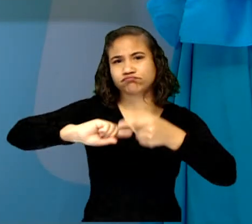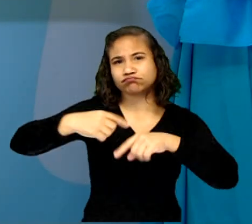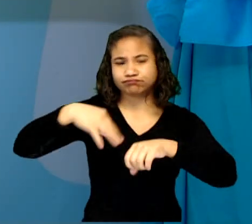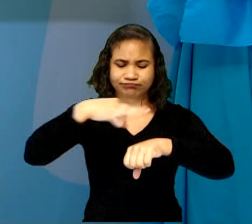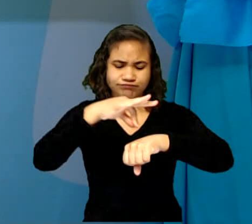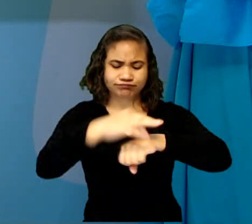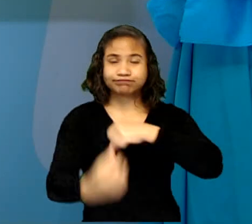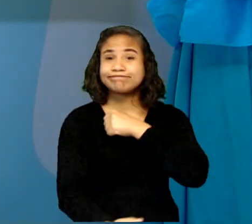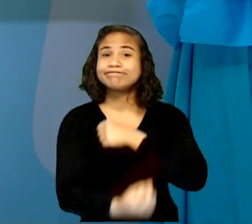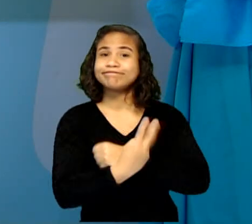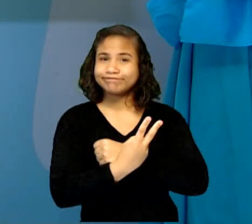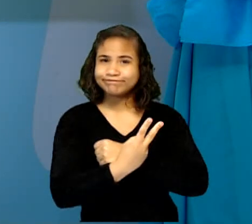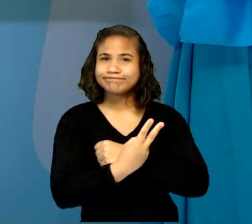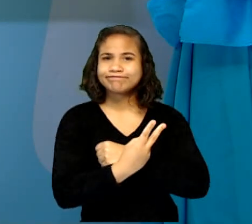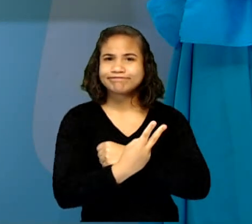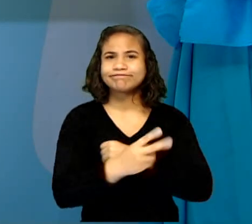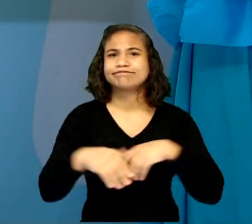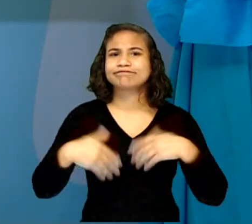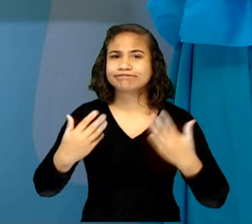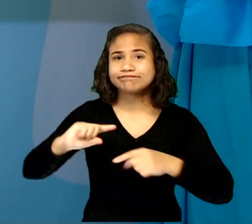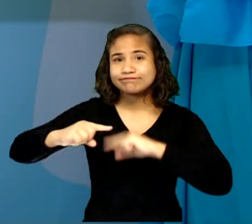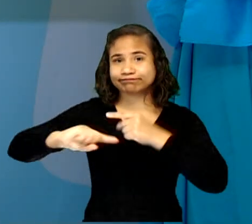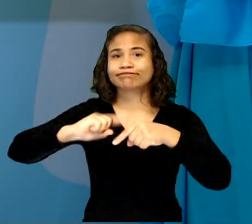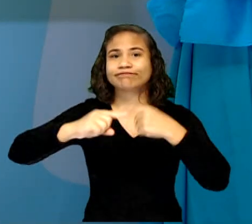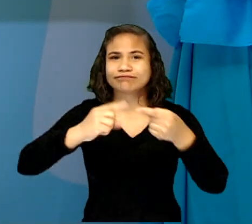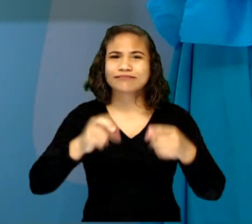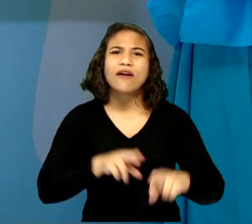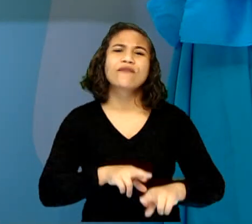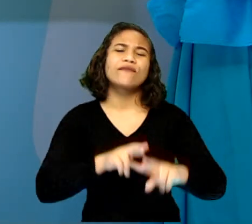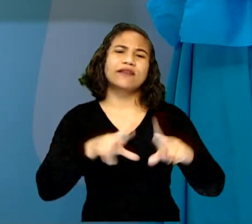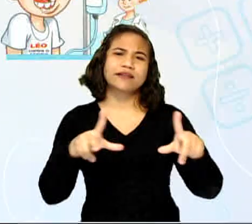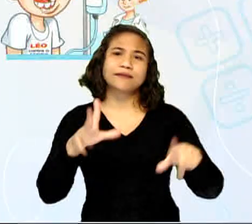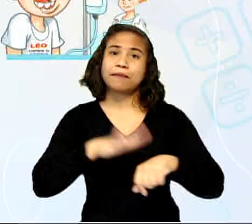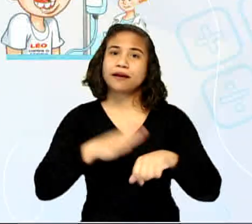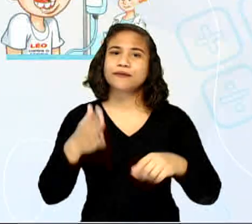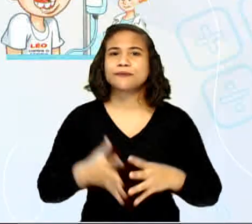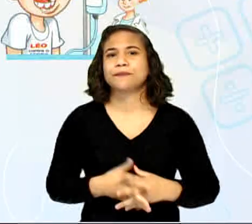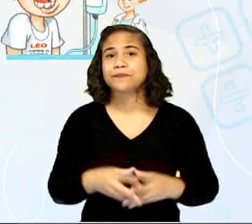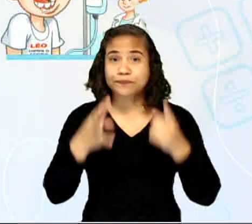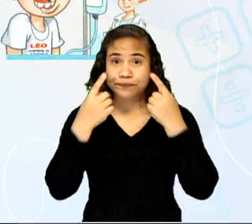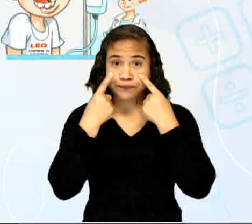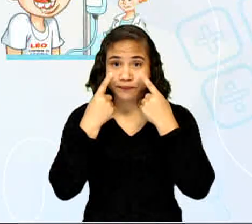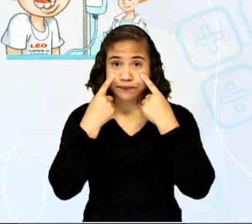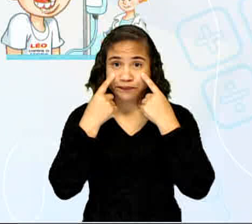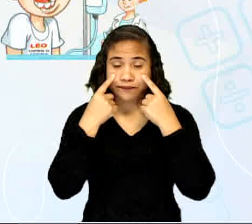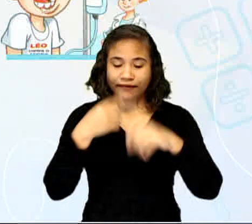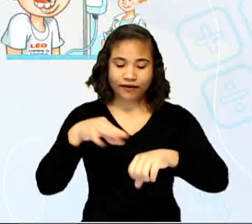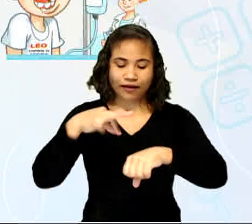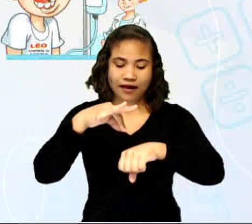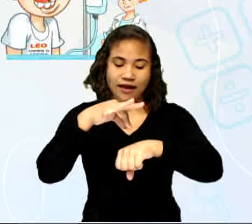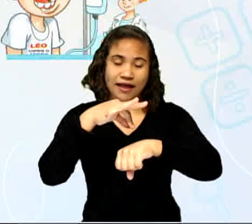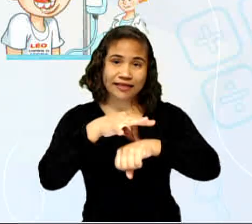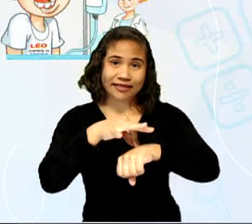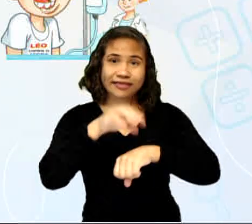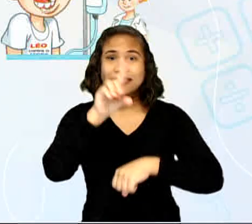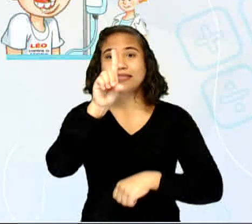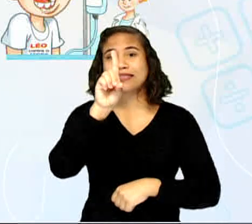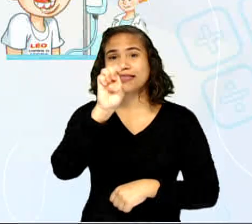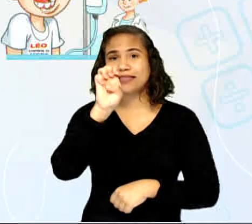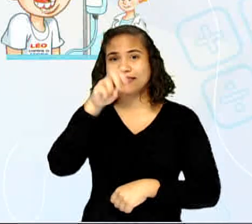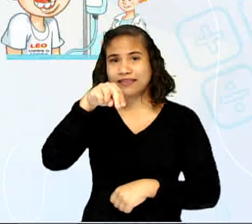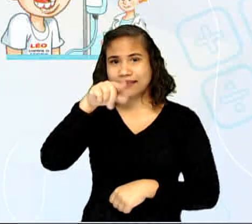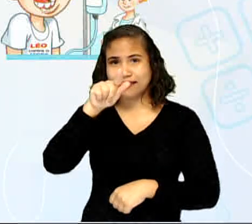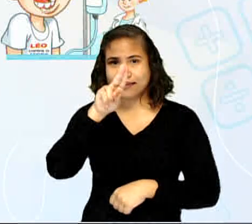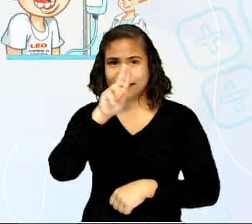aegypti transmite. Vamos diferenciar um pouco mais? Olha só. A dengue, temos aí a imagem do